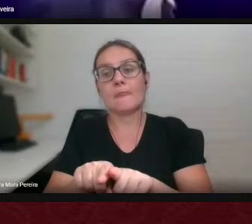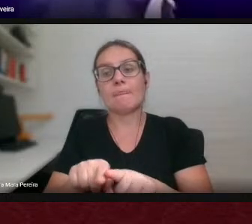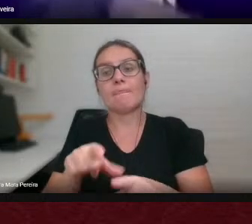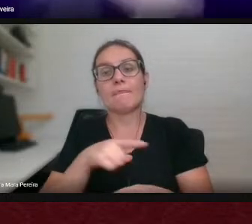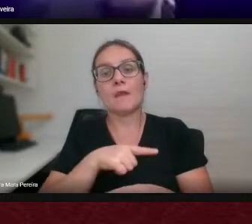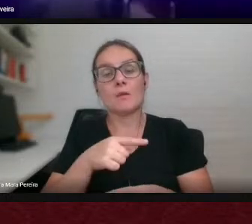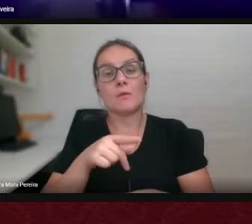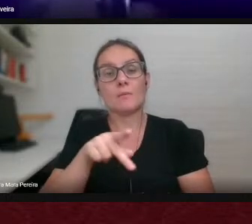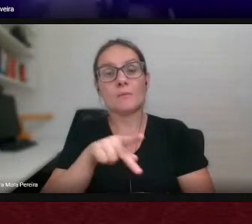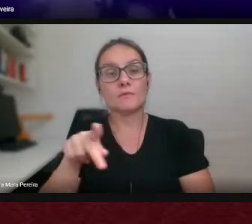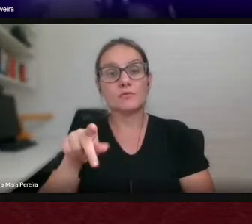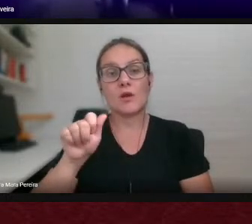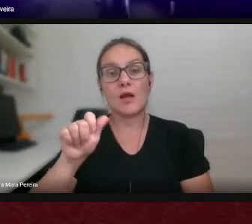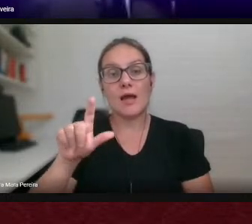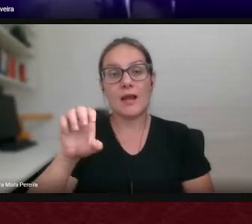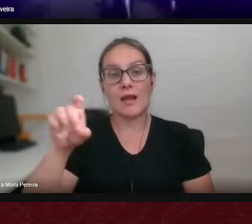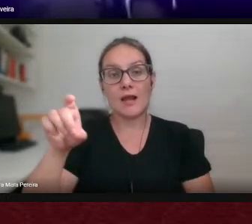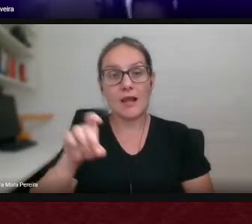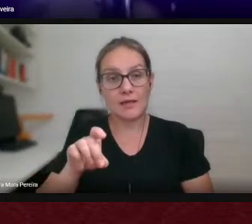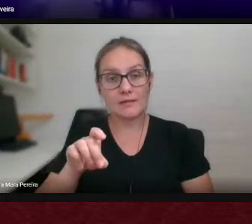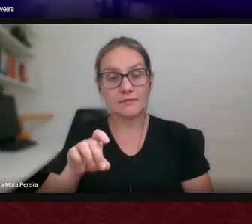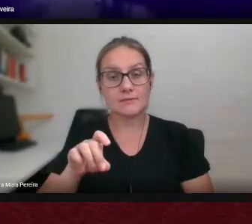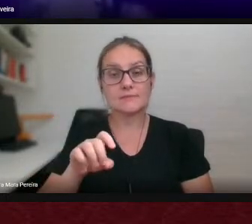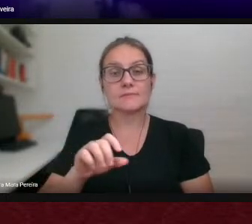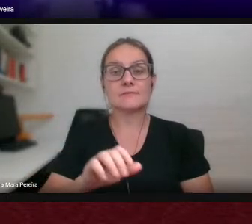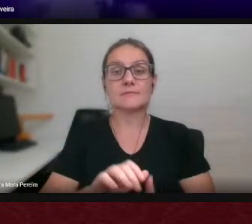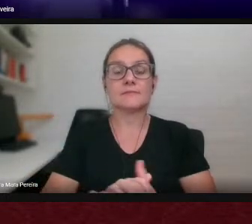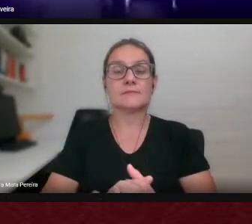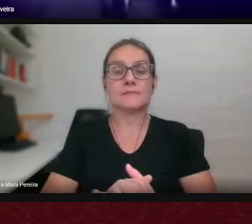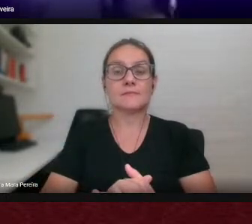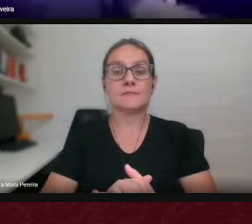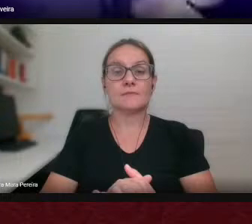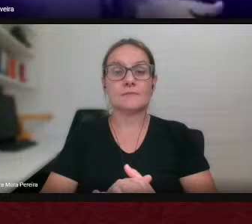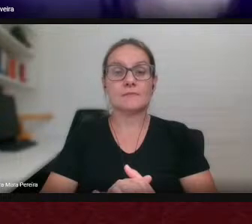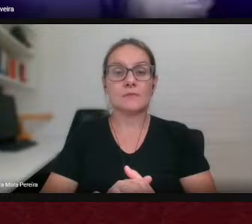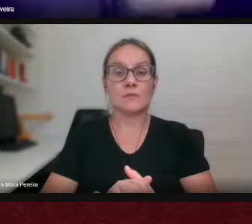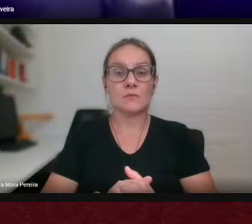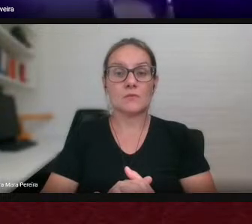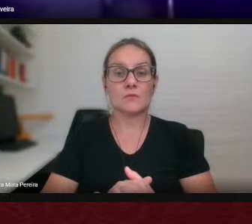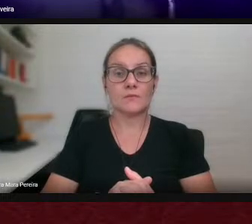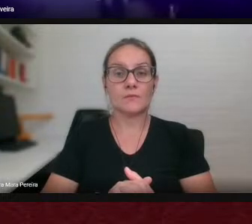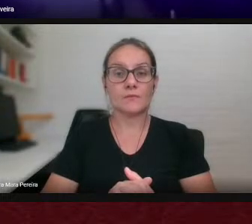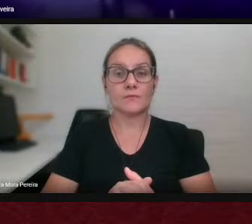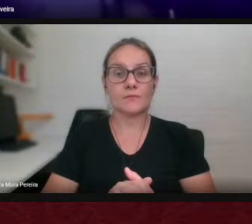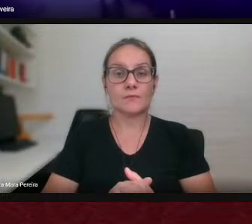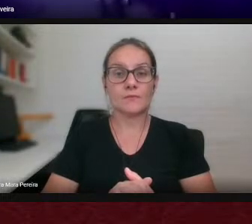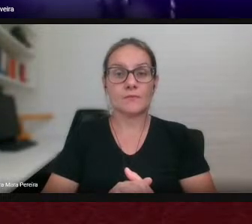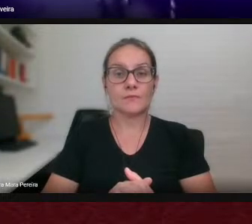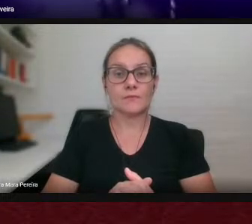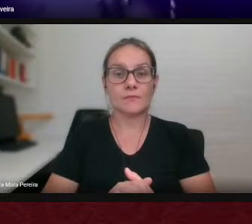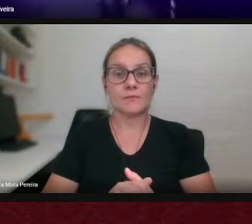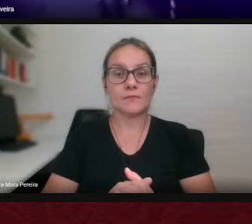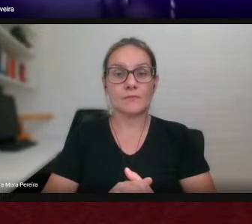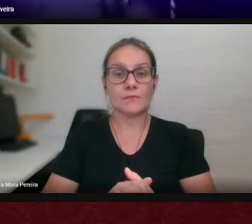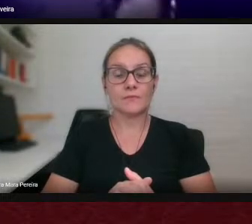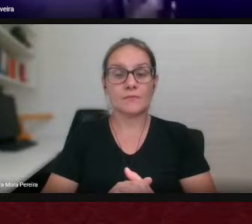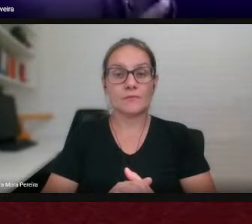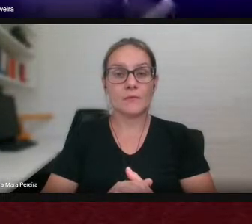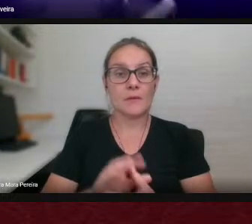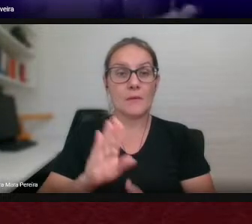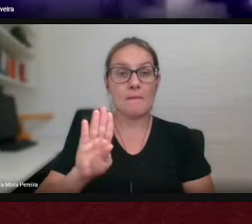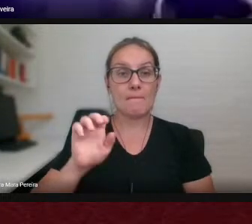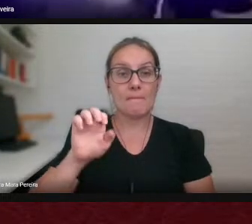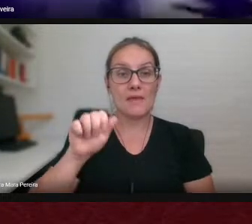professor Alex Martoni da Universidade Federal Fluminense da Universidade Federal de Juiz de Fora a Beatriz